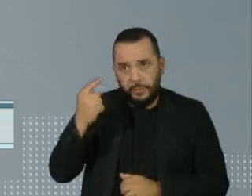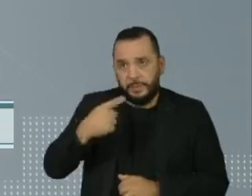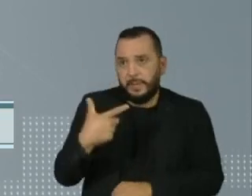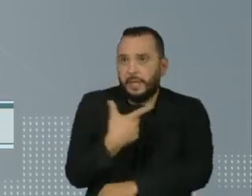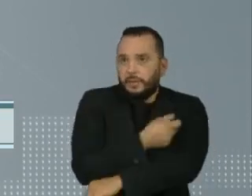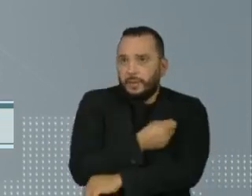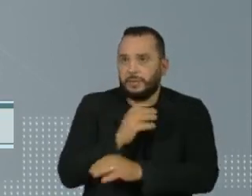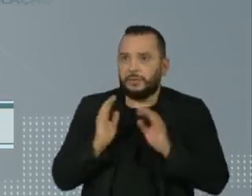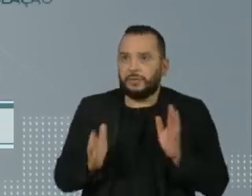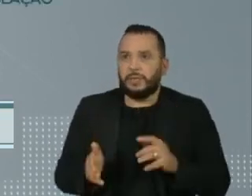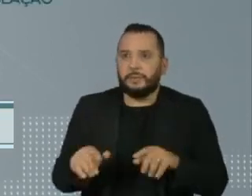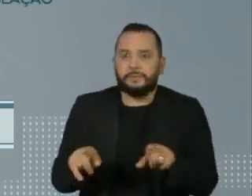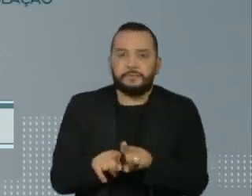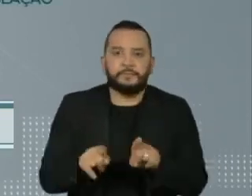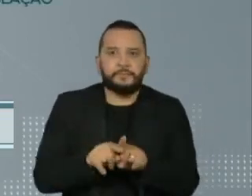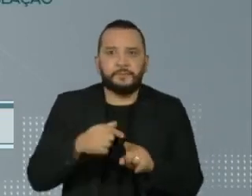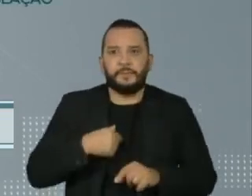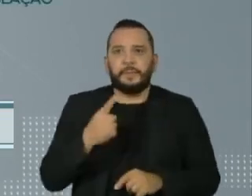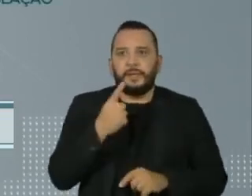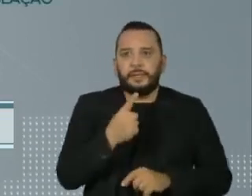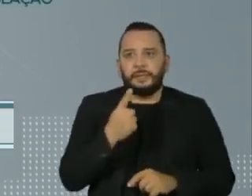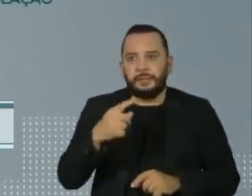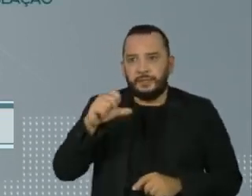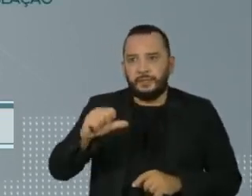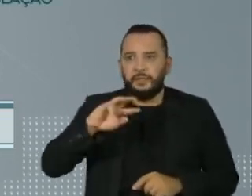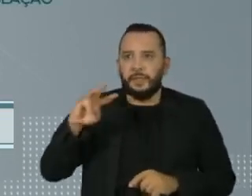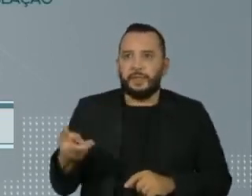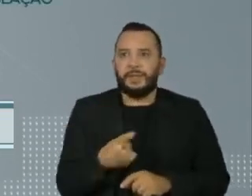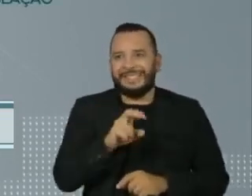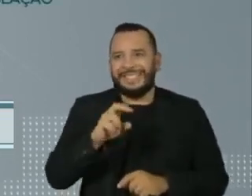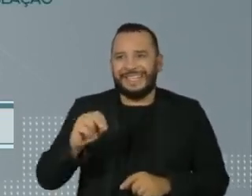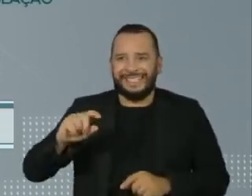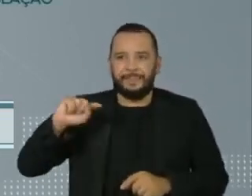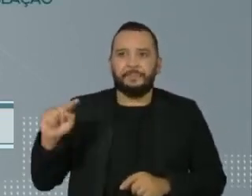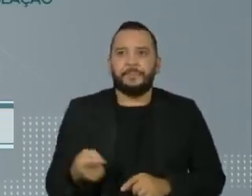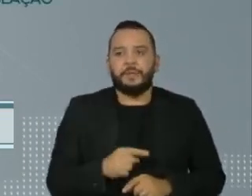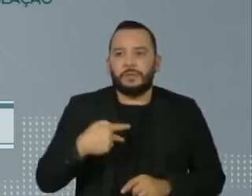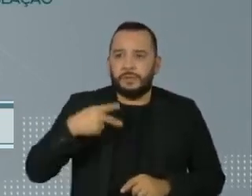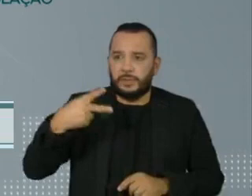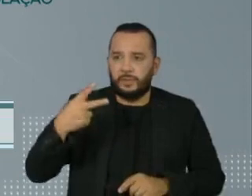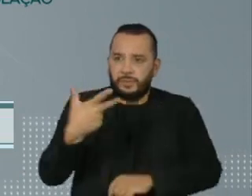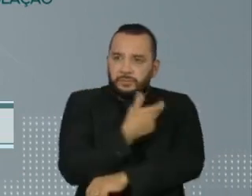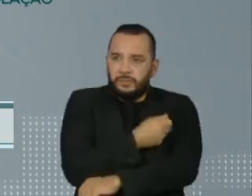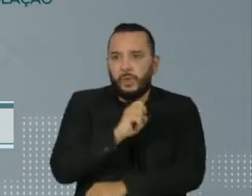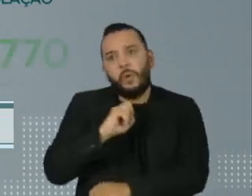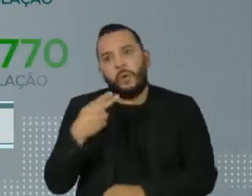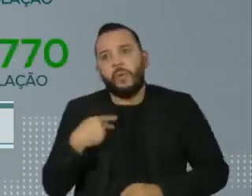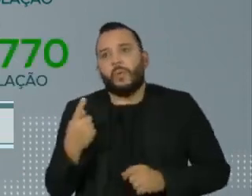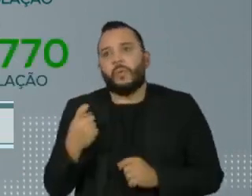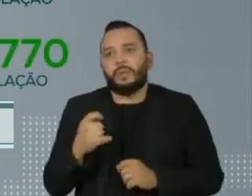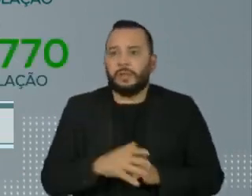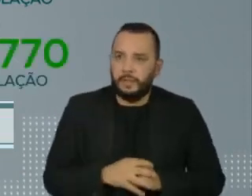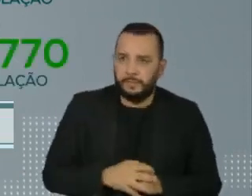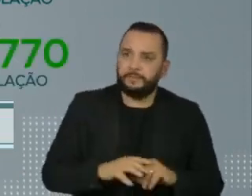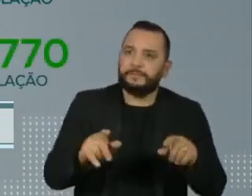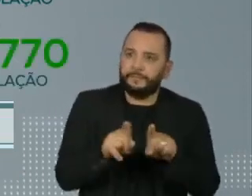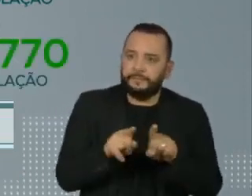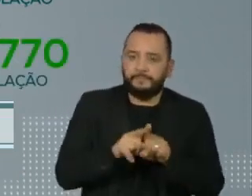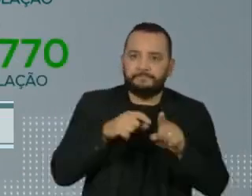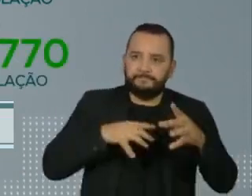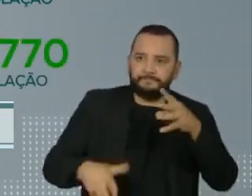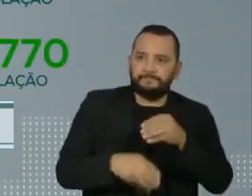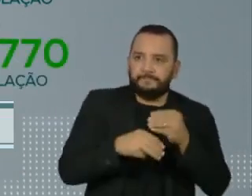com a primeira dose e mais de 119 milhões e 500 mil com a segunda ou a dose única. A dose de